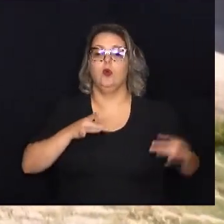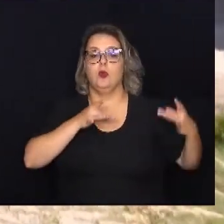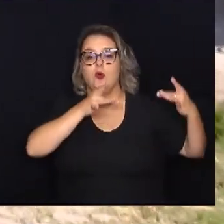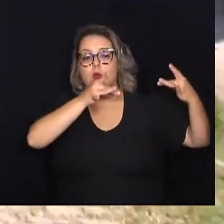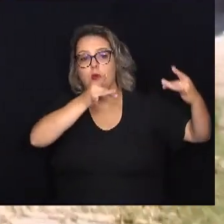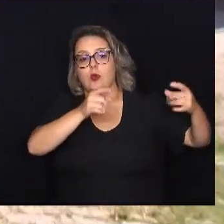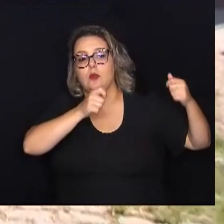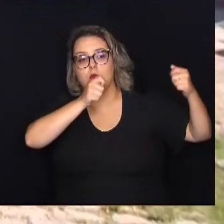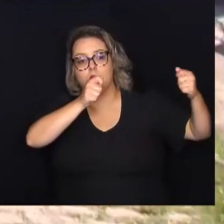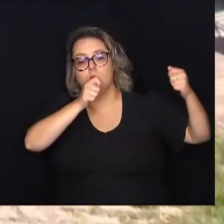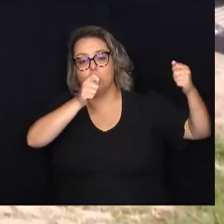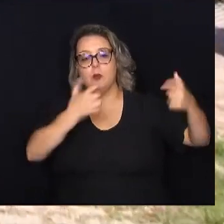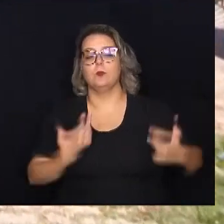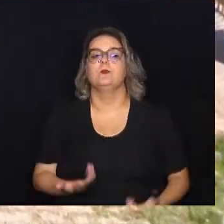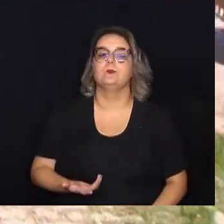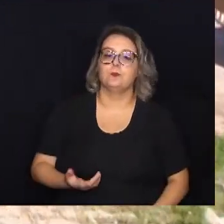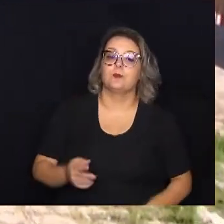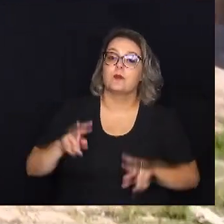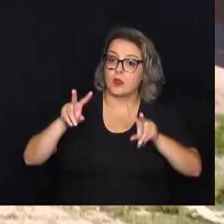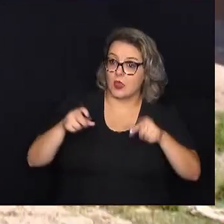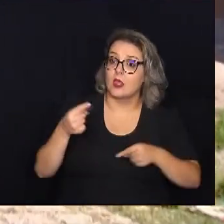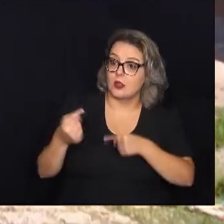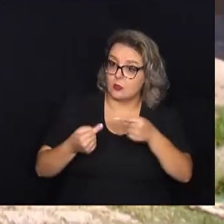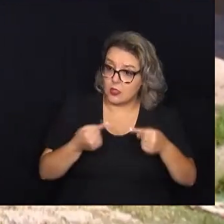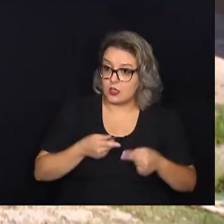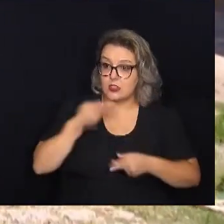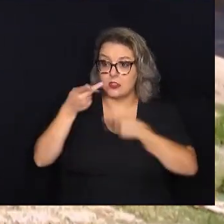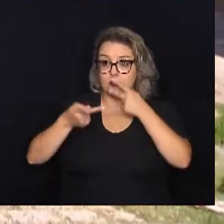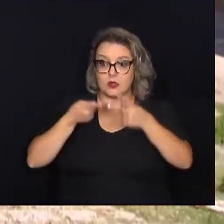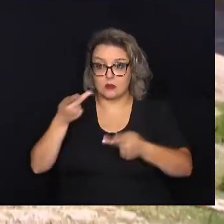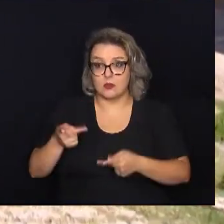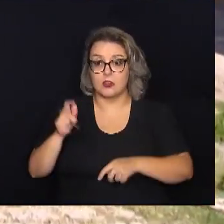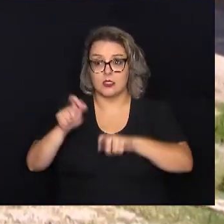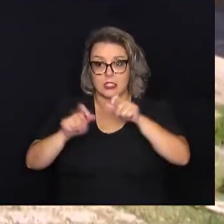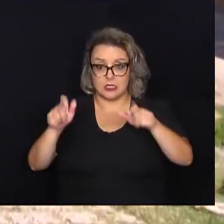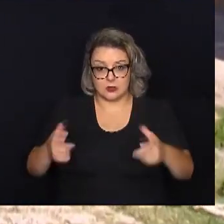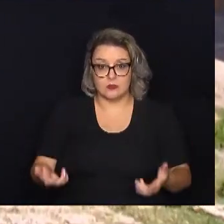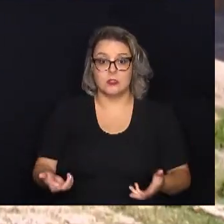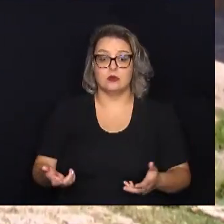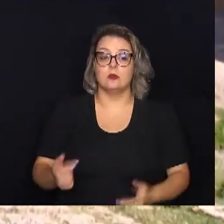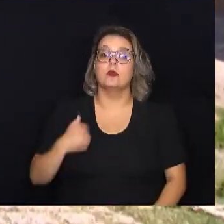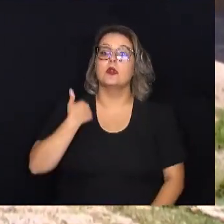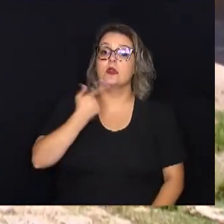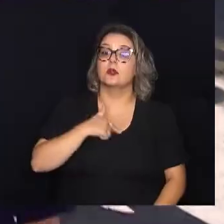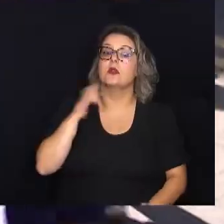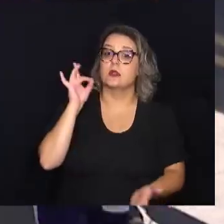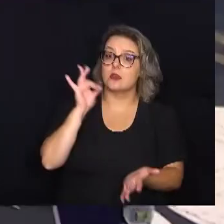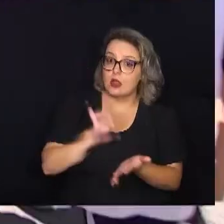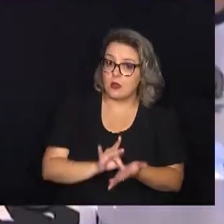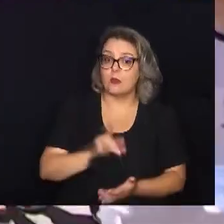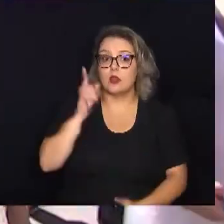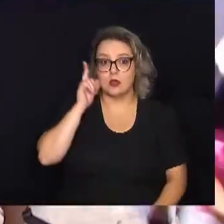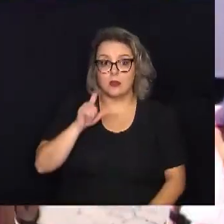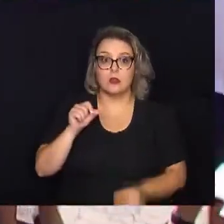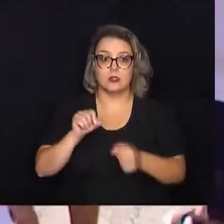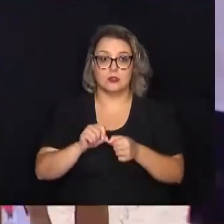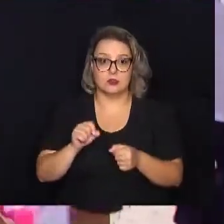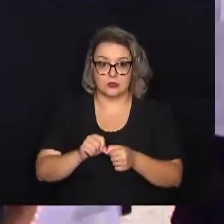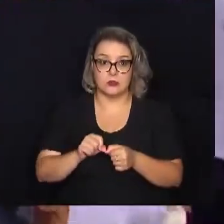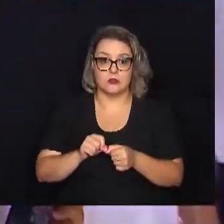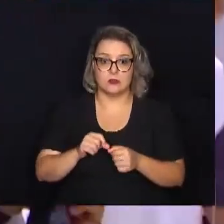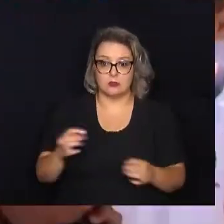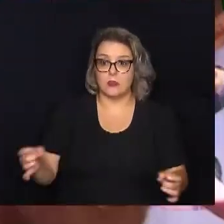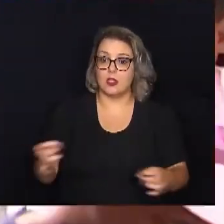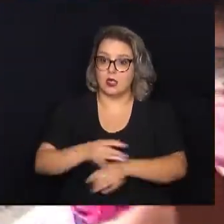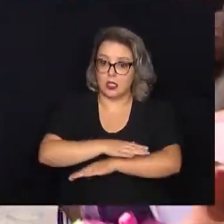desse tema ser debatido, ser falado entre as pessoas para que a gente realmente consiga fazer esse combate ao